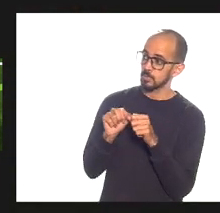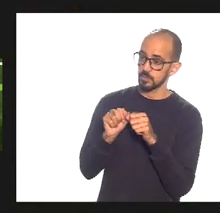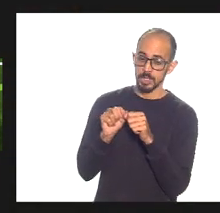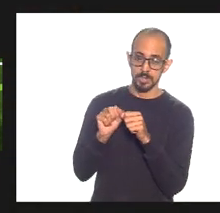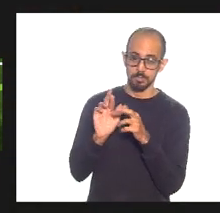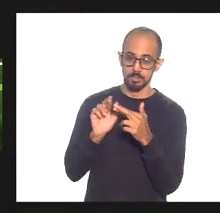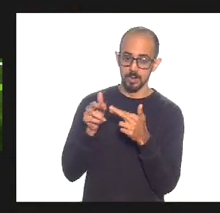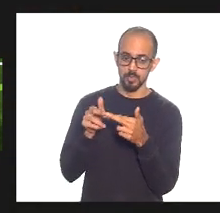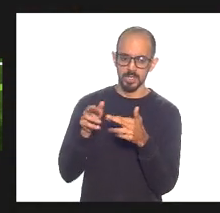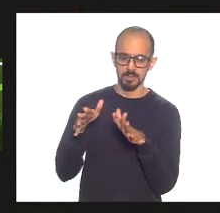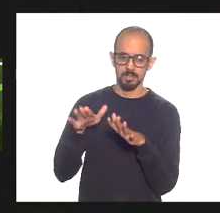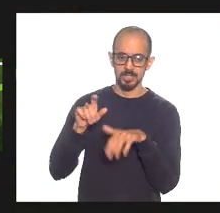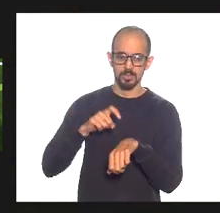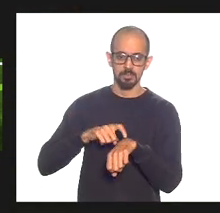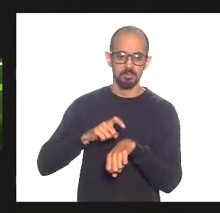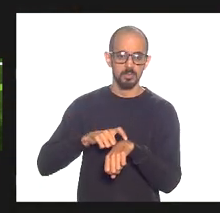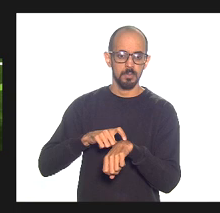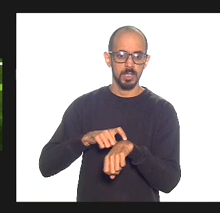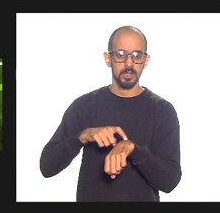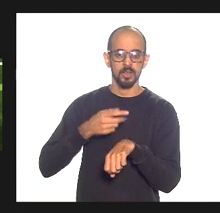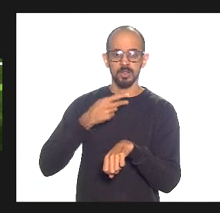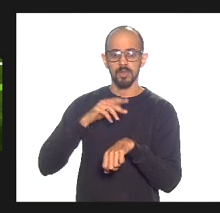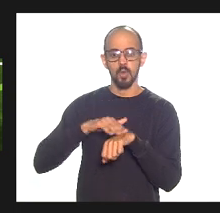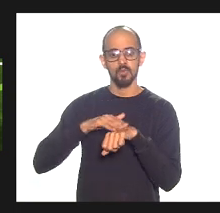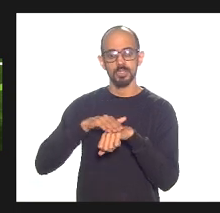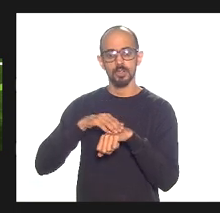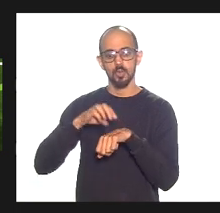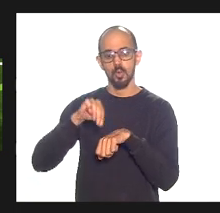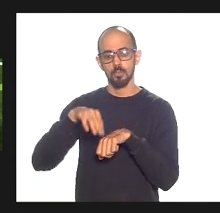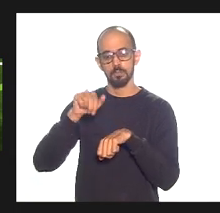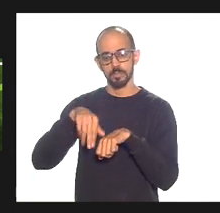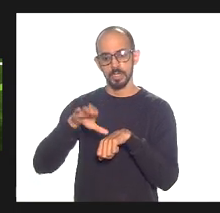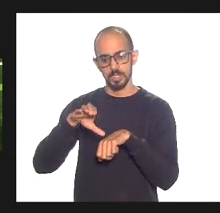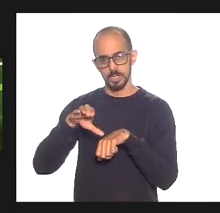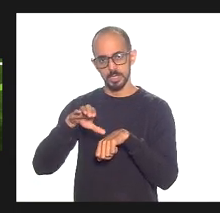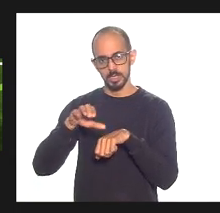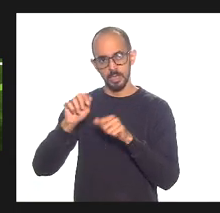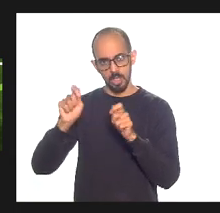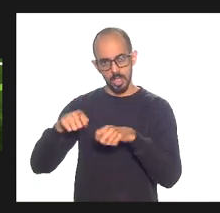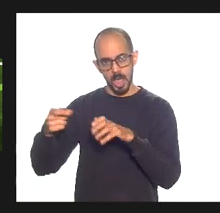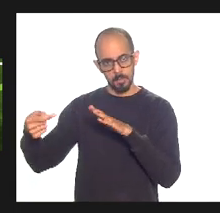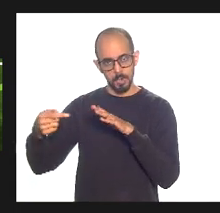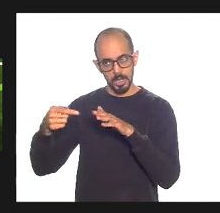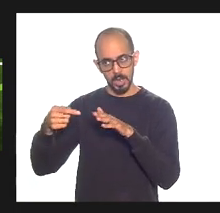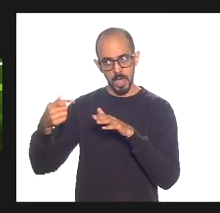ela fez, eu falava aqui com o deputado Carlos Mink, eu vou pedir se ela pudesse repetir a intervenção,